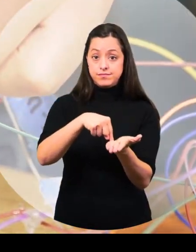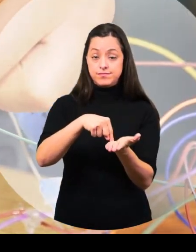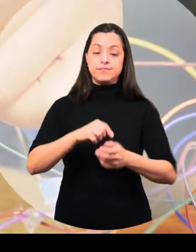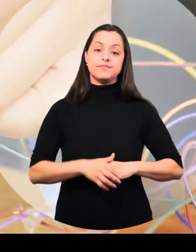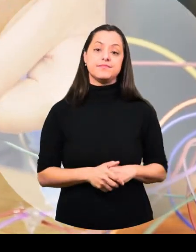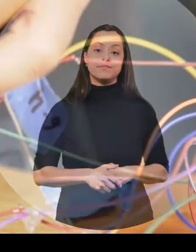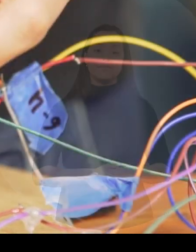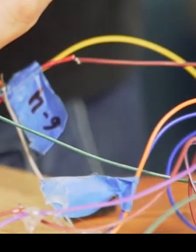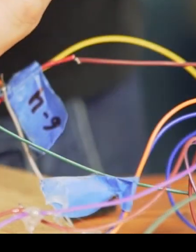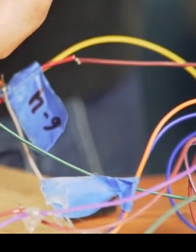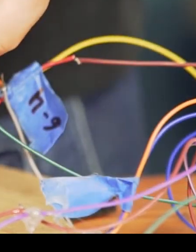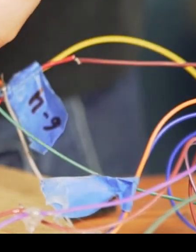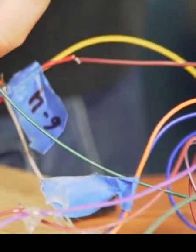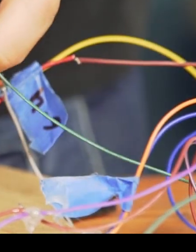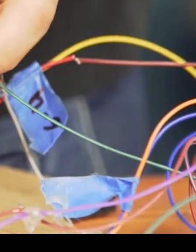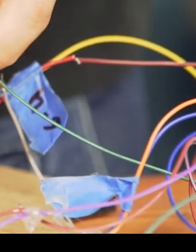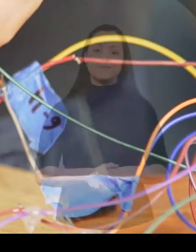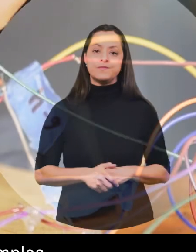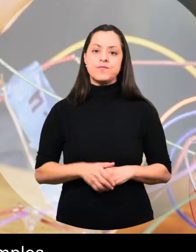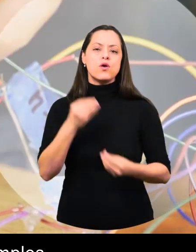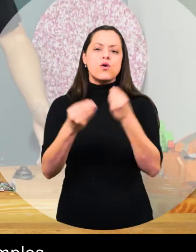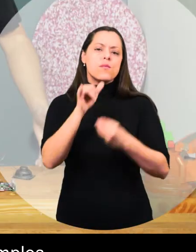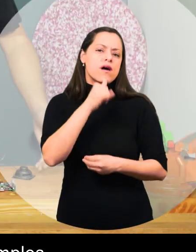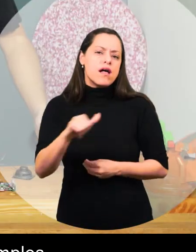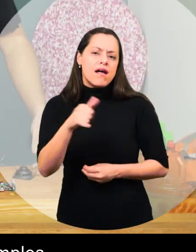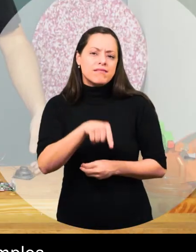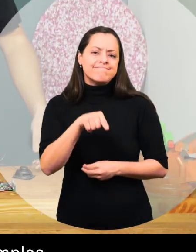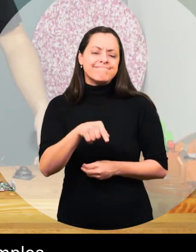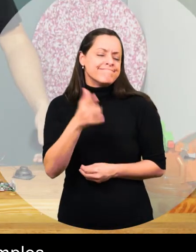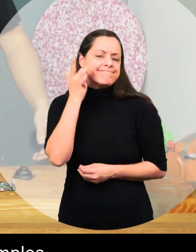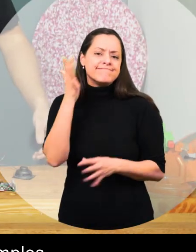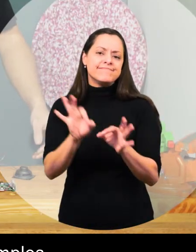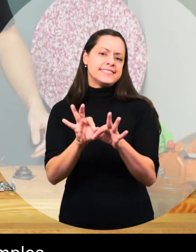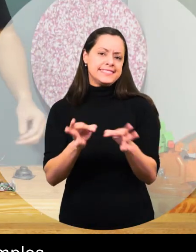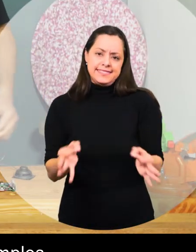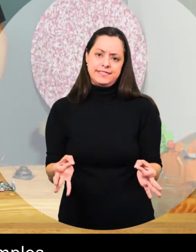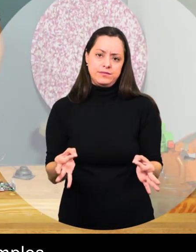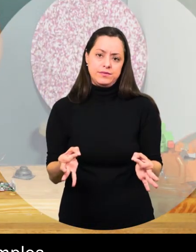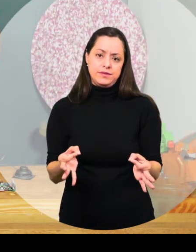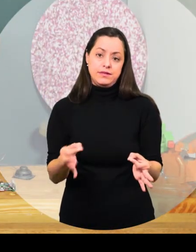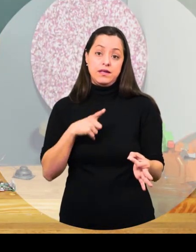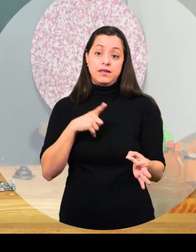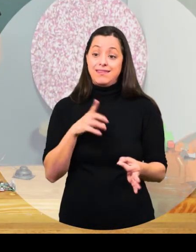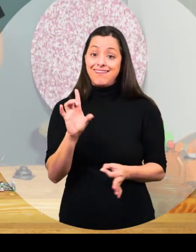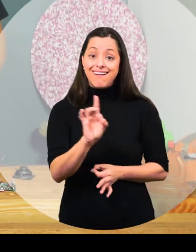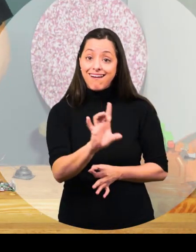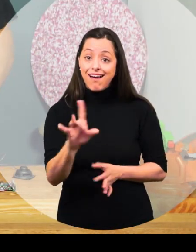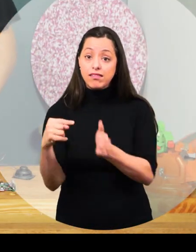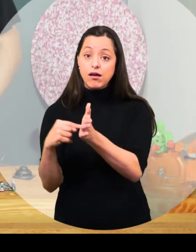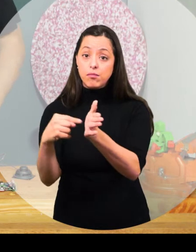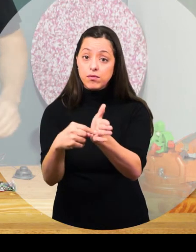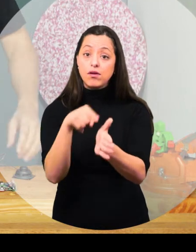conecta os fios que ligam o botão à protoboard. O funcionamento da parte eletrônica é muito simples. Ao clicar em cada